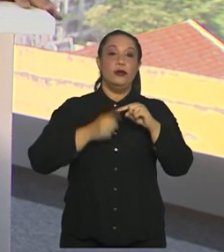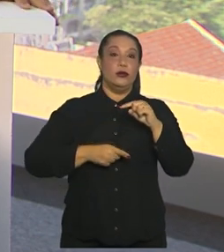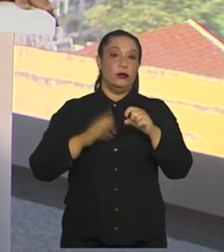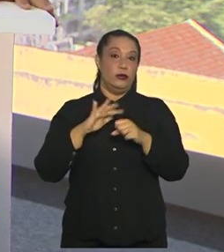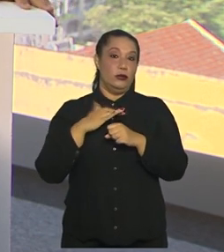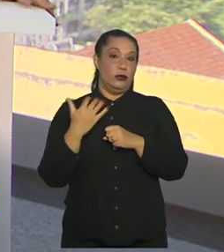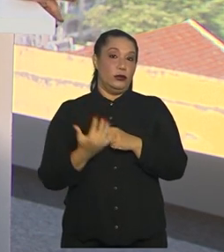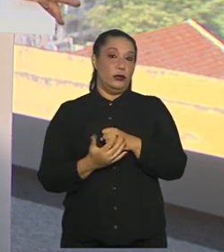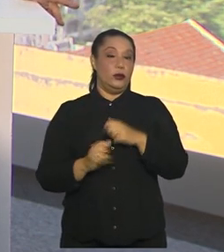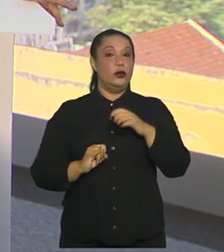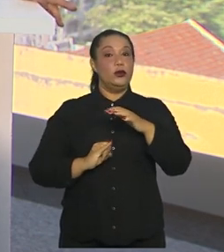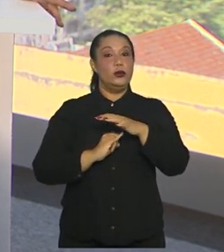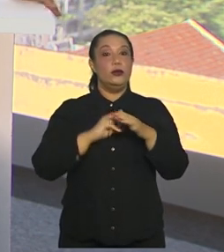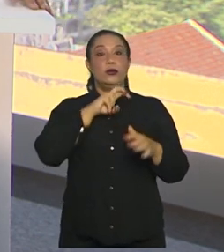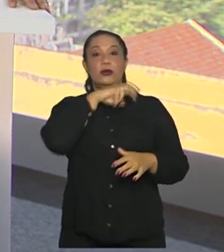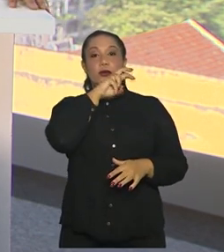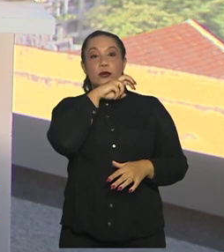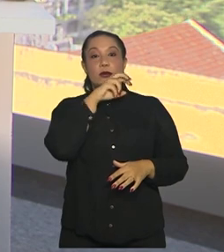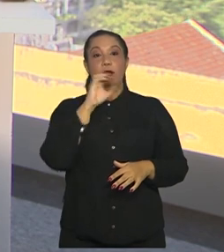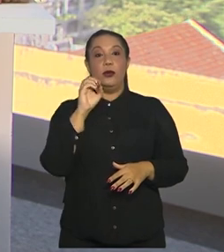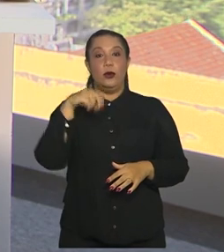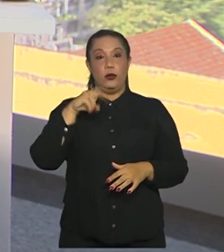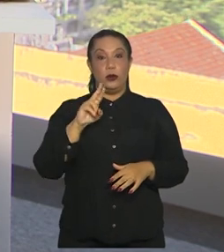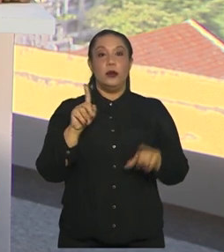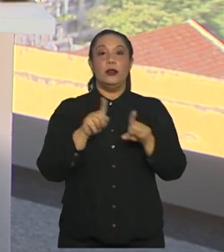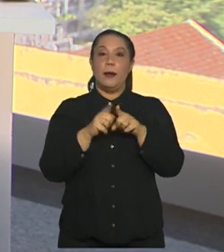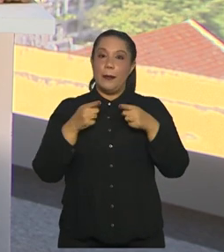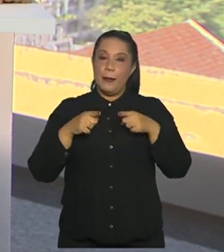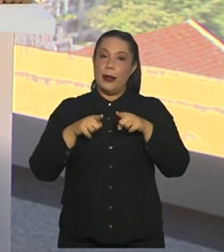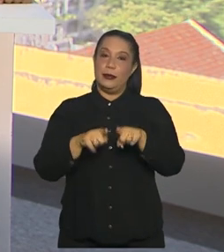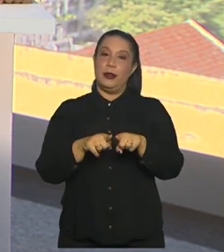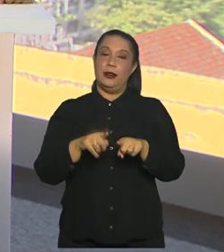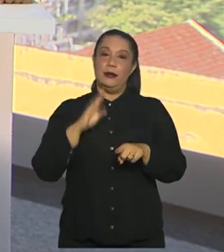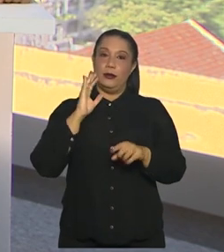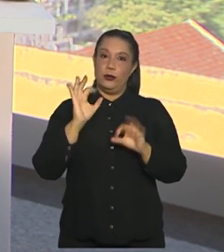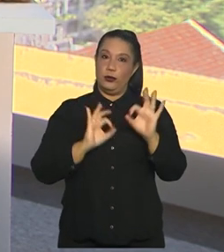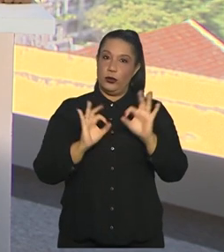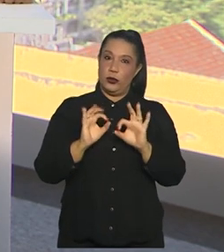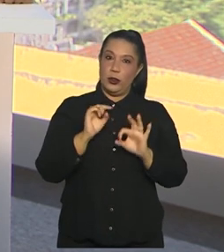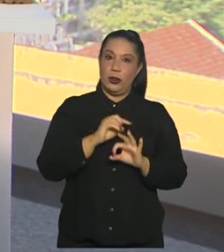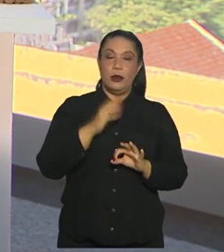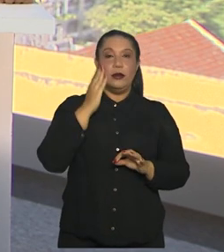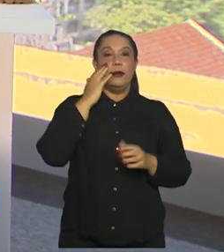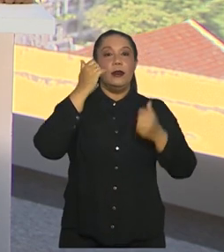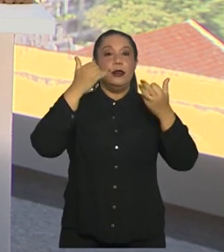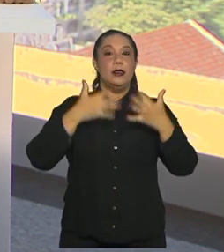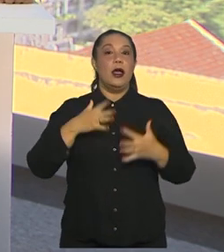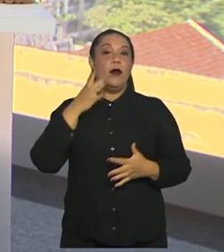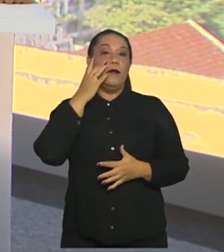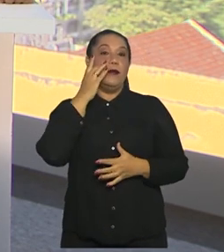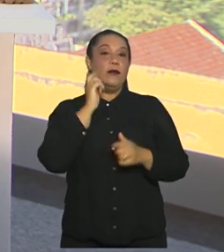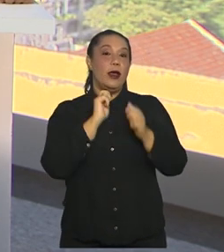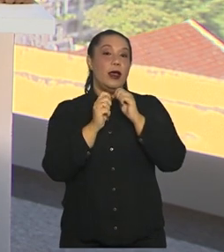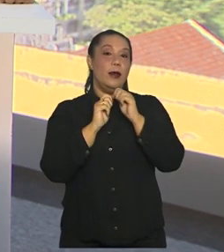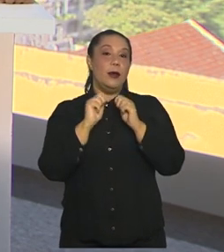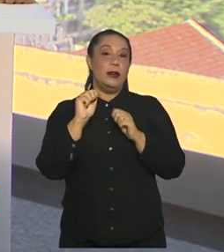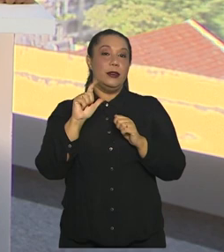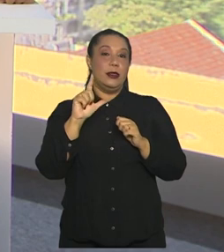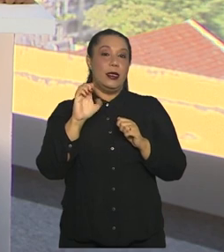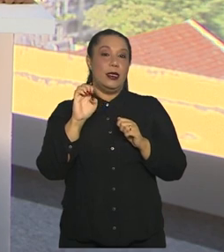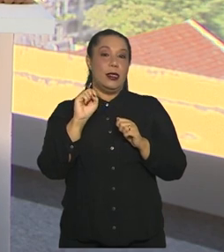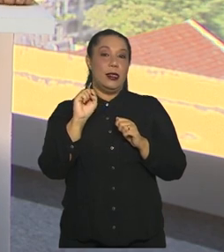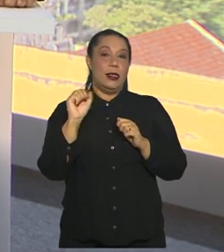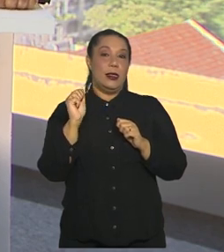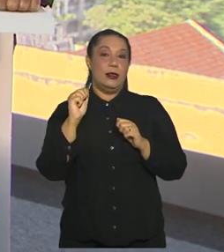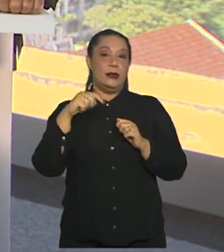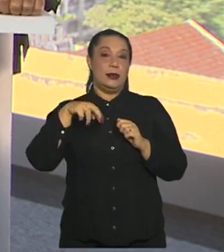-19. O Instituto Butantan e a ONU também são parceiros nessa iniciativa. Vamos saber os detalhes ao vivo com a repórter Alessandra Lago.